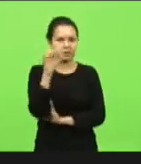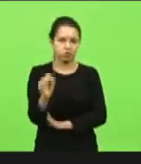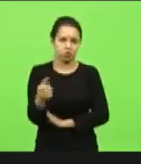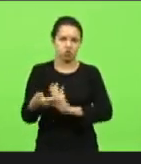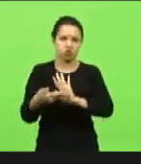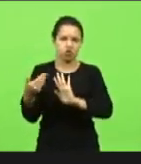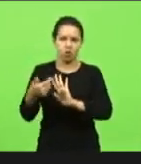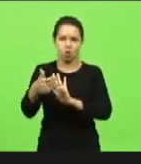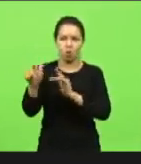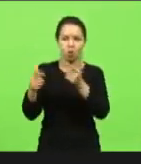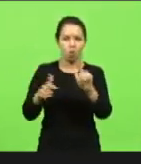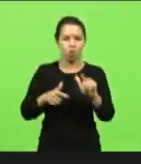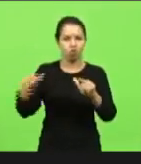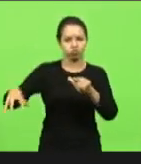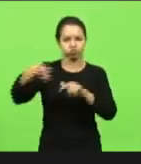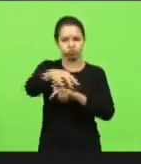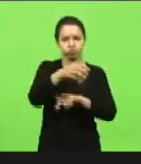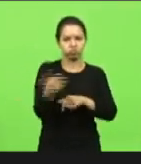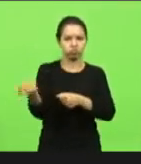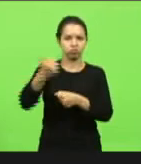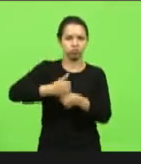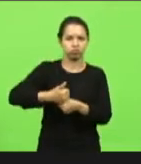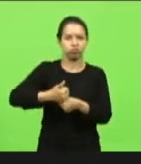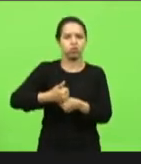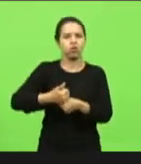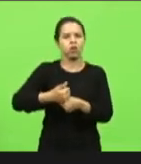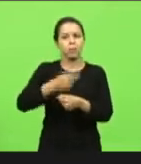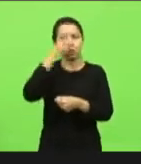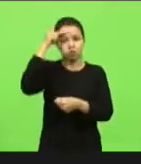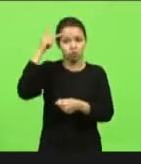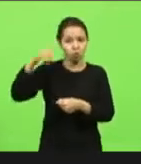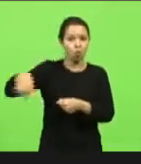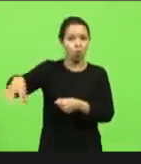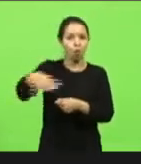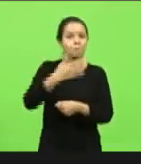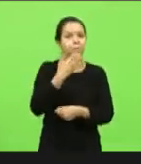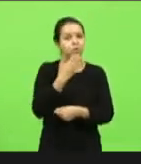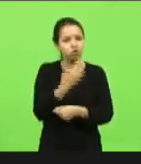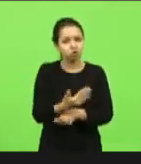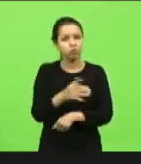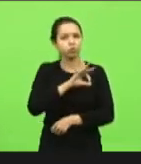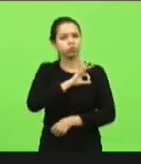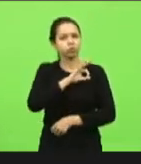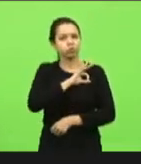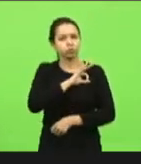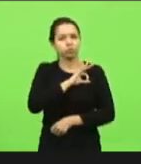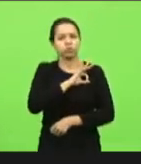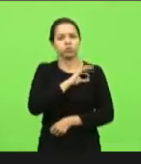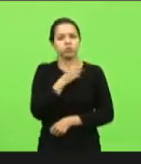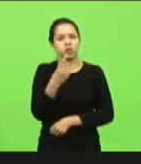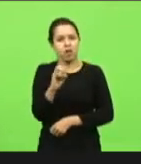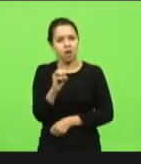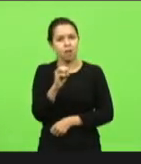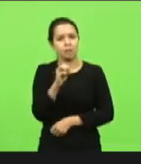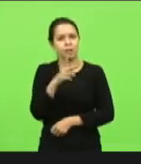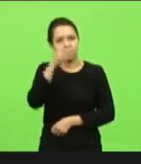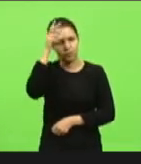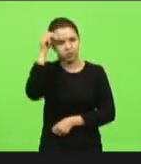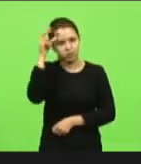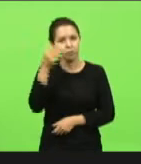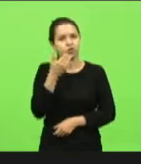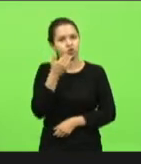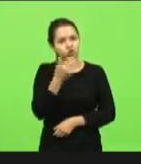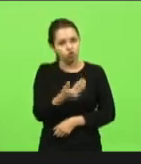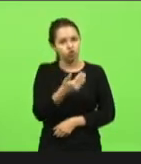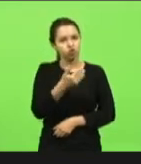isso é justamente esse pessoal que está pedindo polícia lá a gente atende dez prefeitos pedindo policial a distribuição foi feita